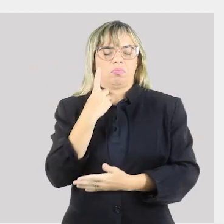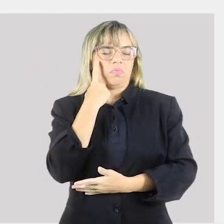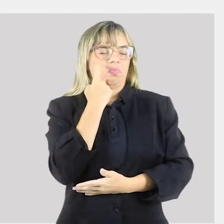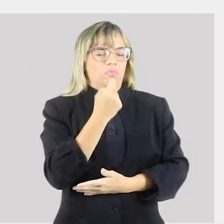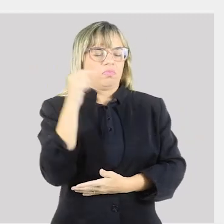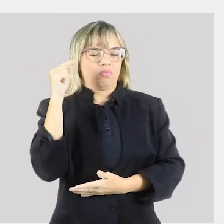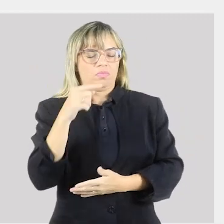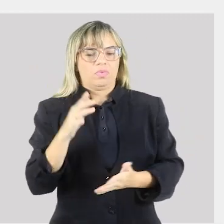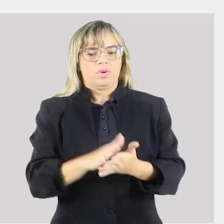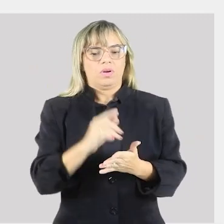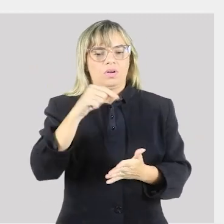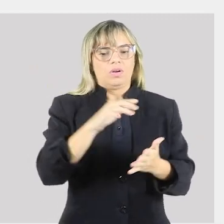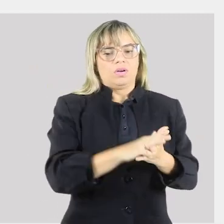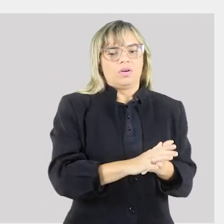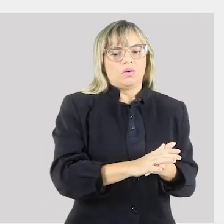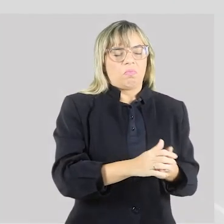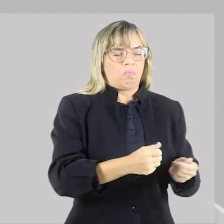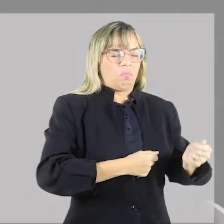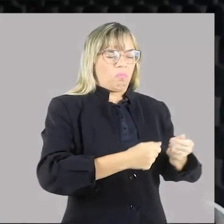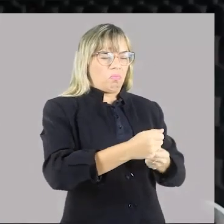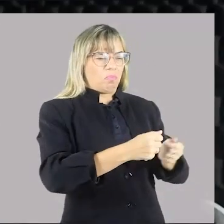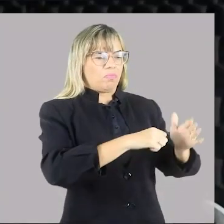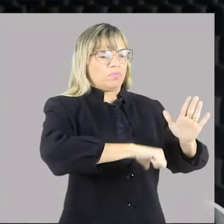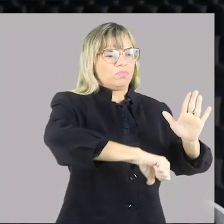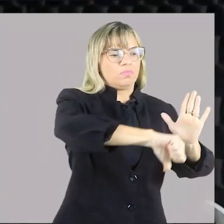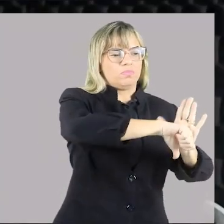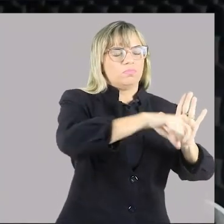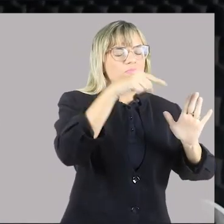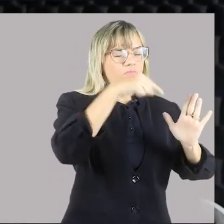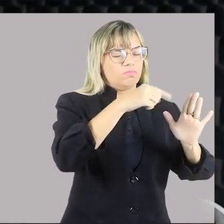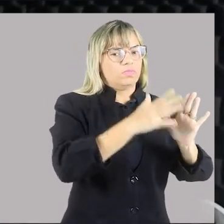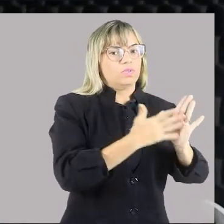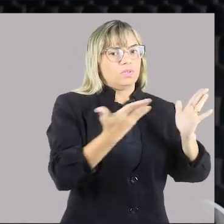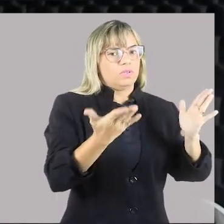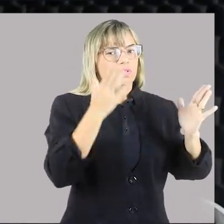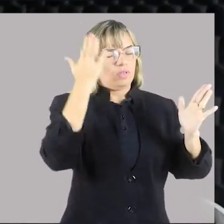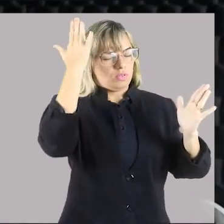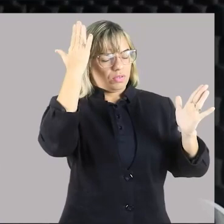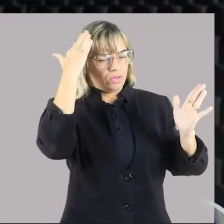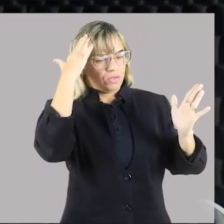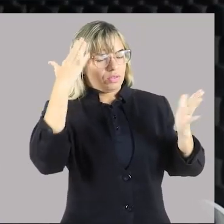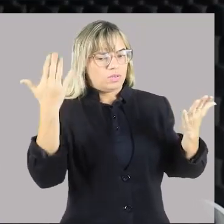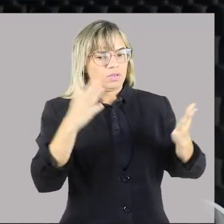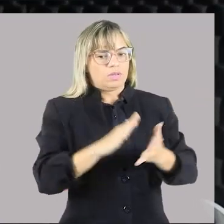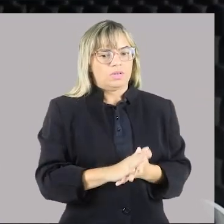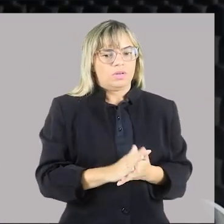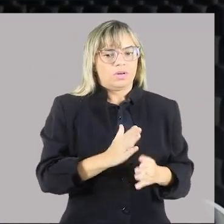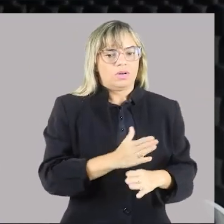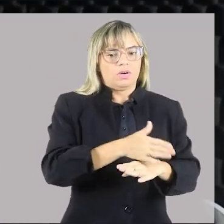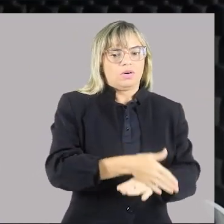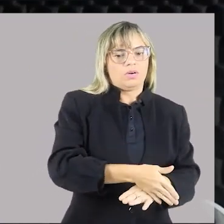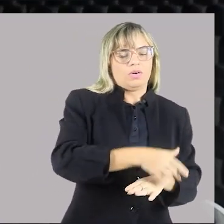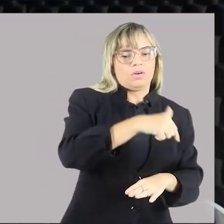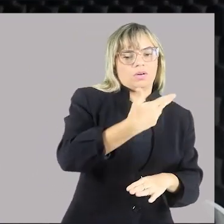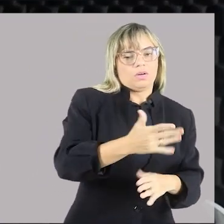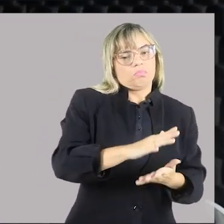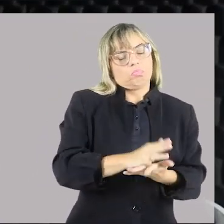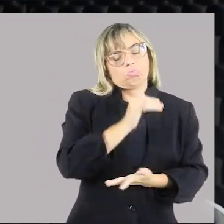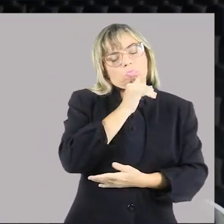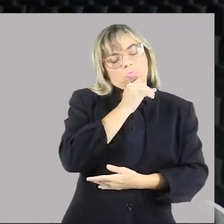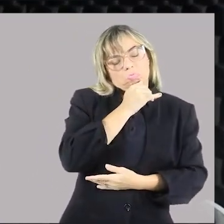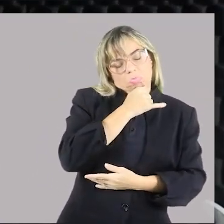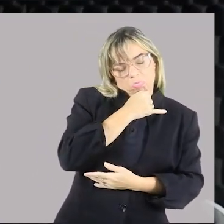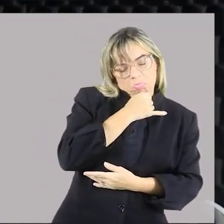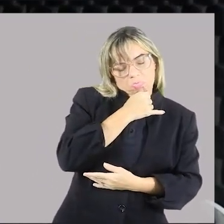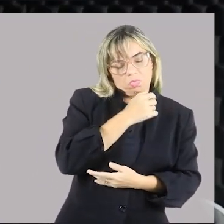a fala de tráfico, criminalidade, nós temos que entender que, hoje, o acesso, infelizmente,